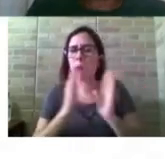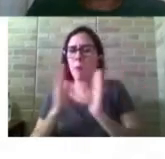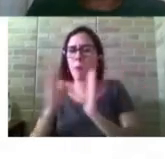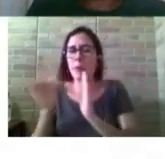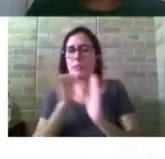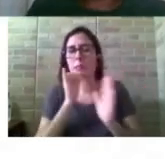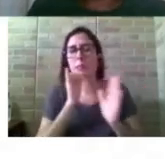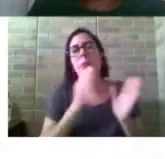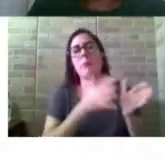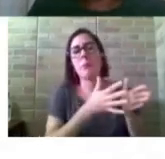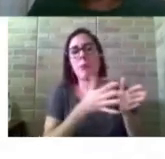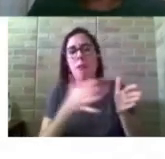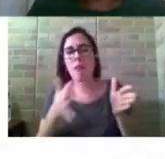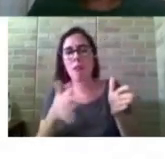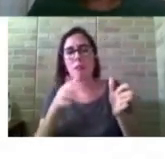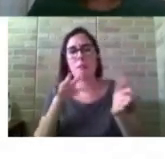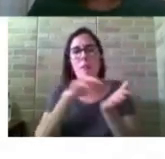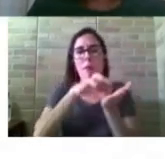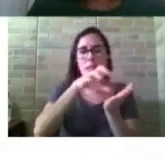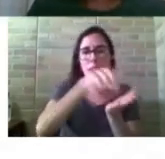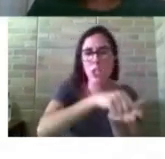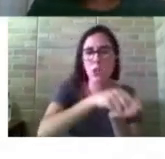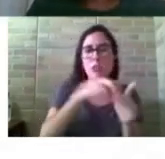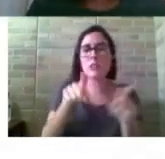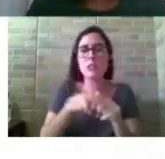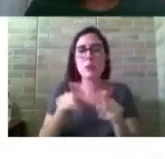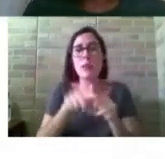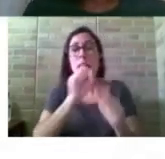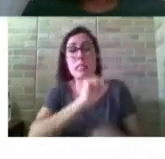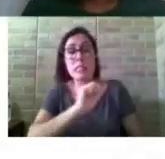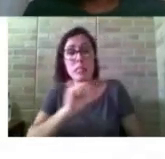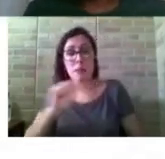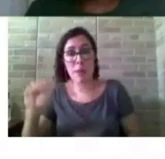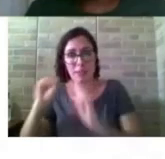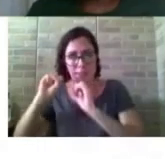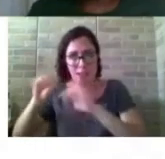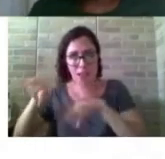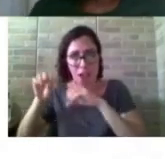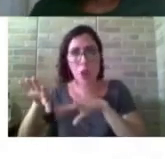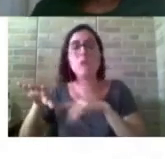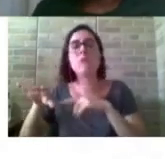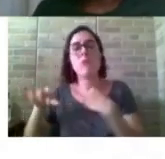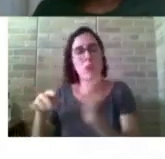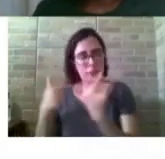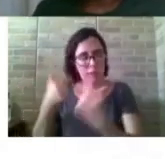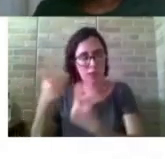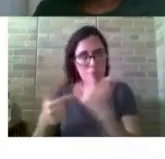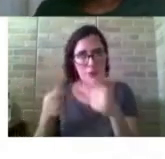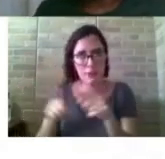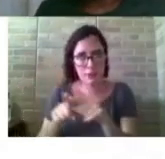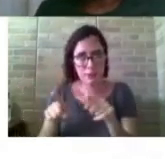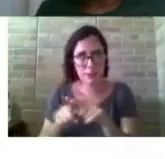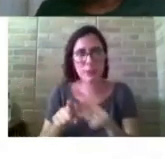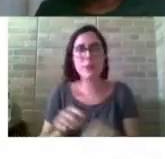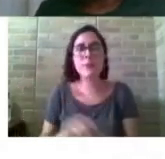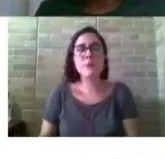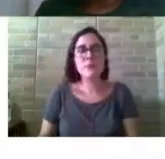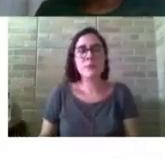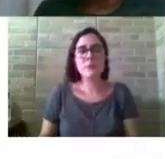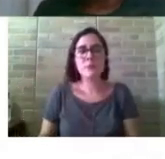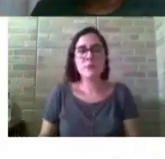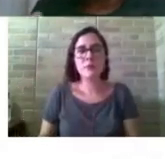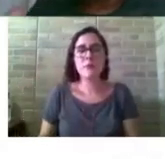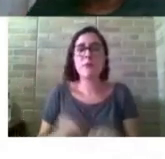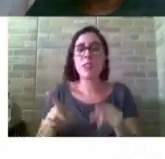o semestre além de atuar nas atividades relativas ao acesso.